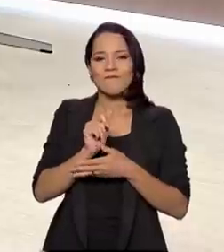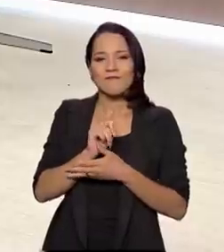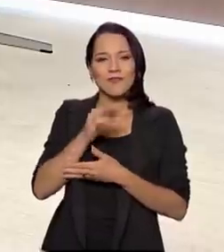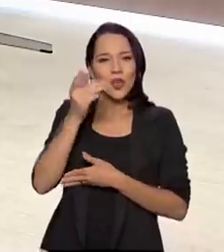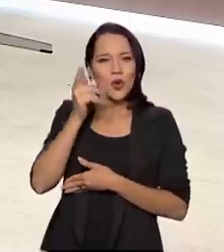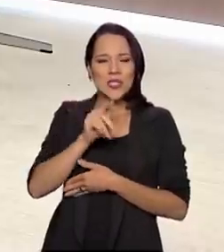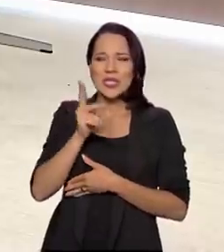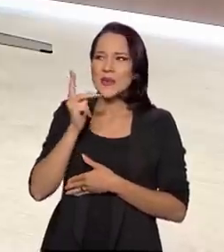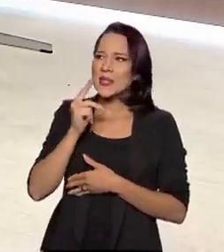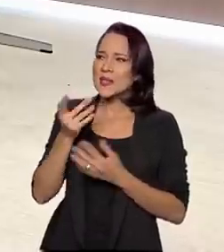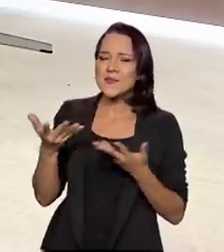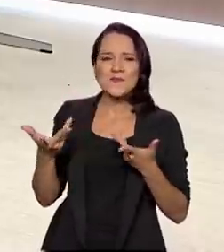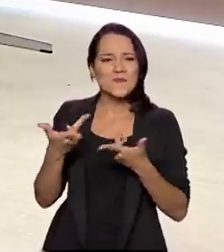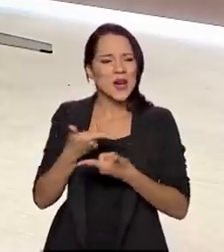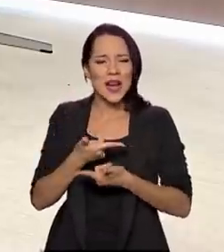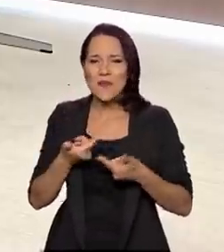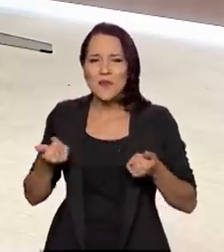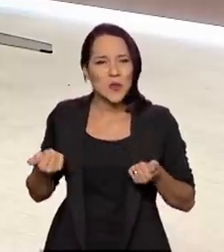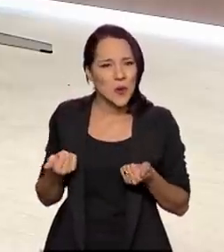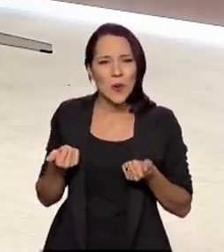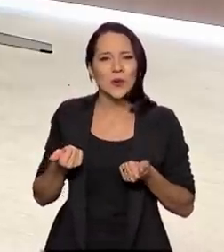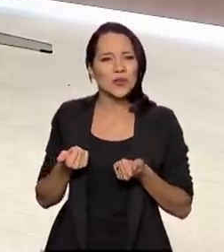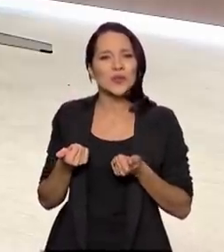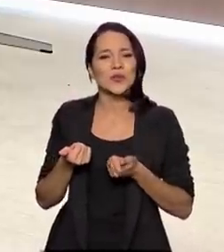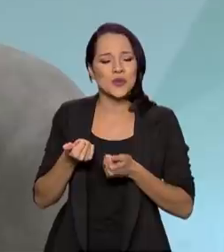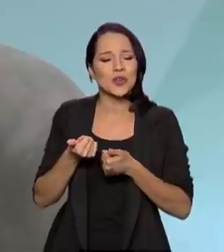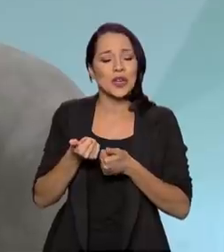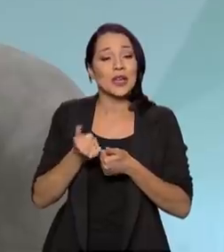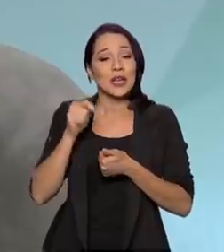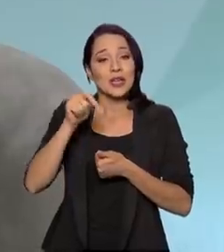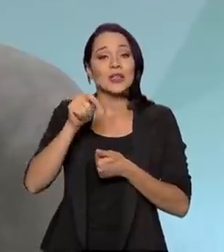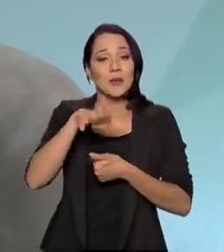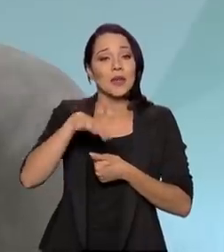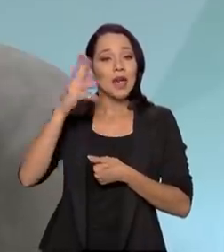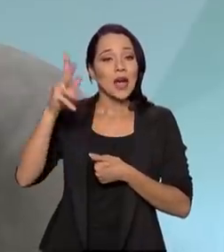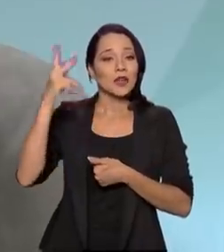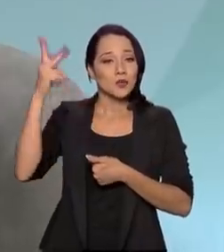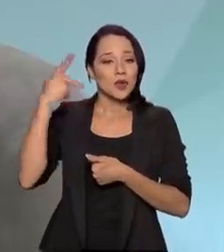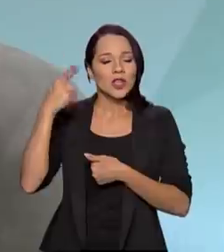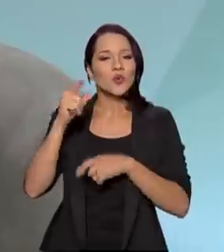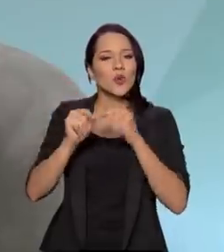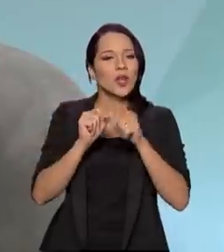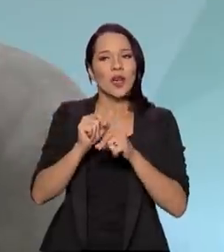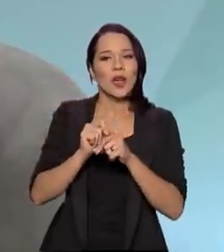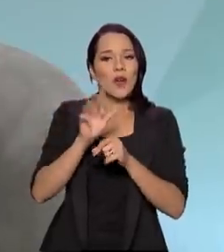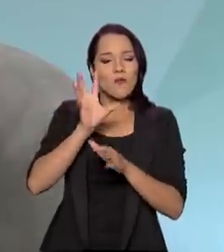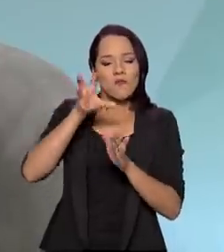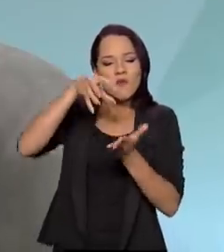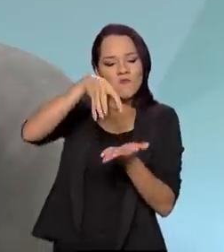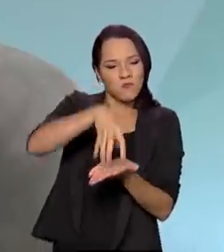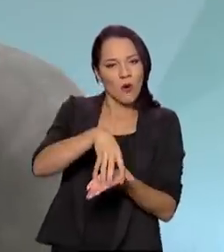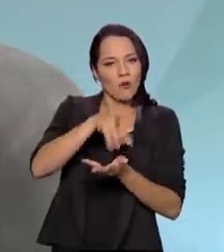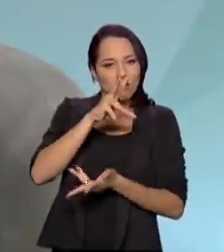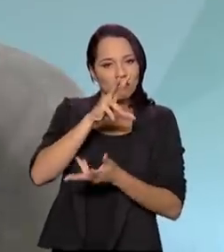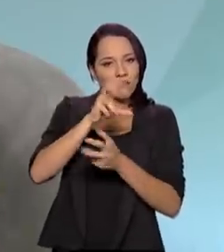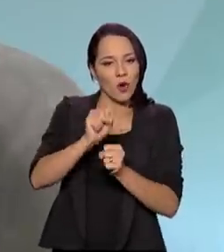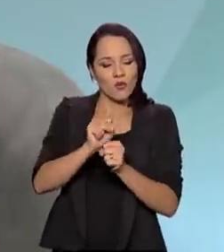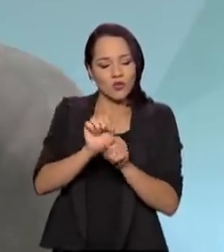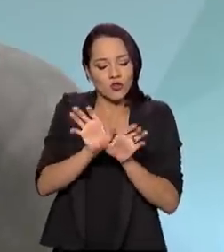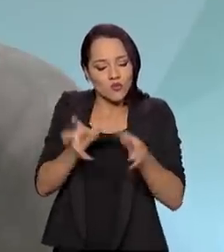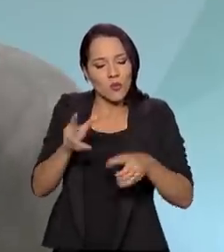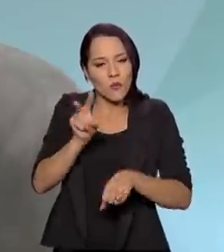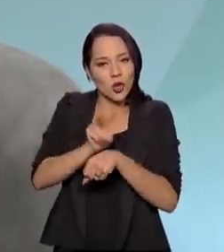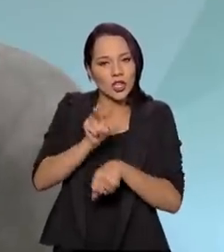espetacular do ponto de vista geográfico e político, a instalação dos fortes portugueses para